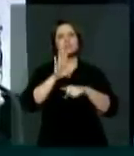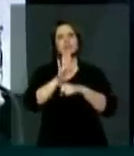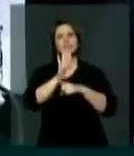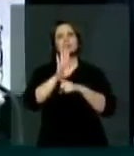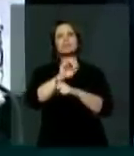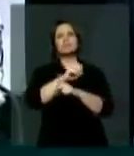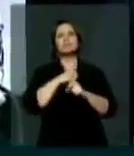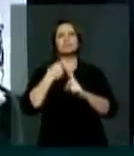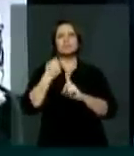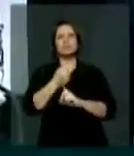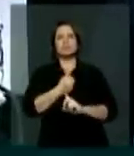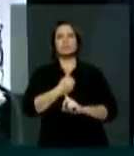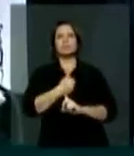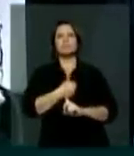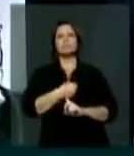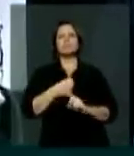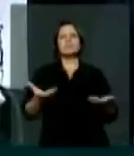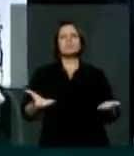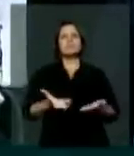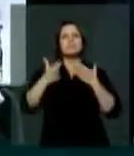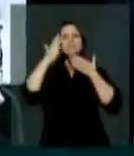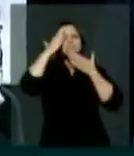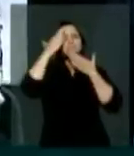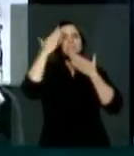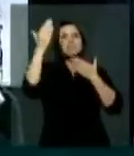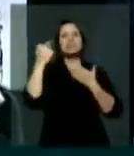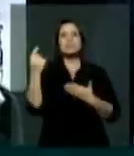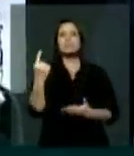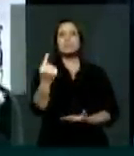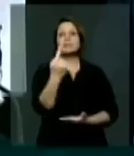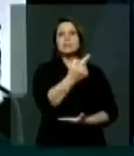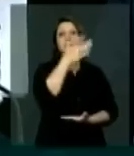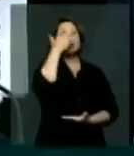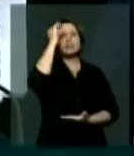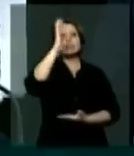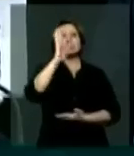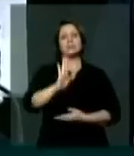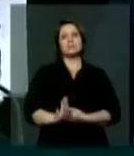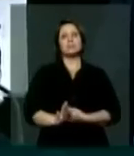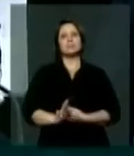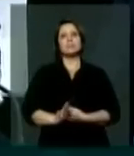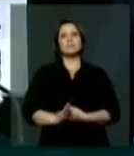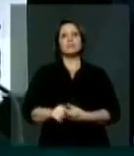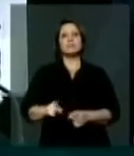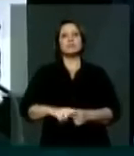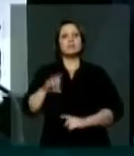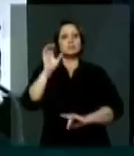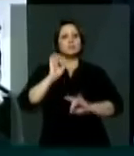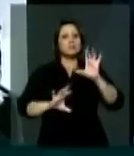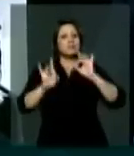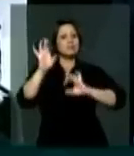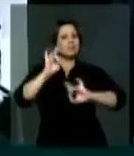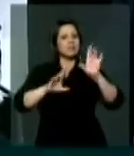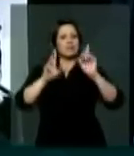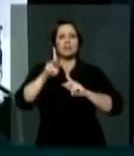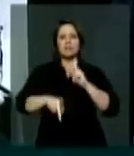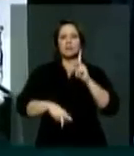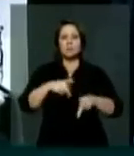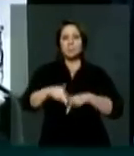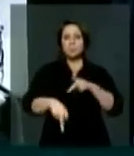social. Queremos agradecer a cada brasileiro e brasileira, em especial ao povo